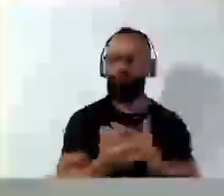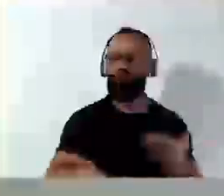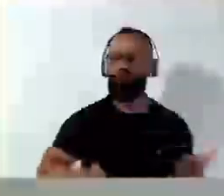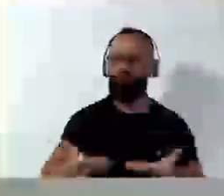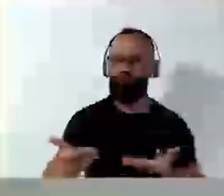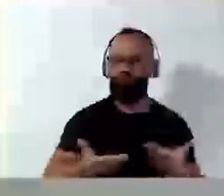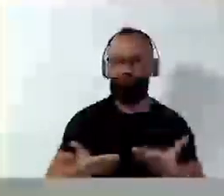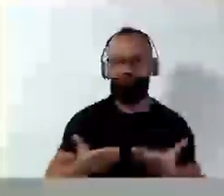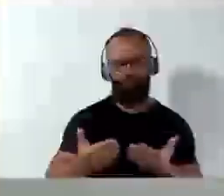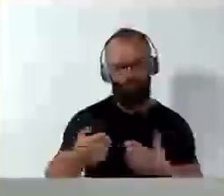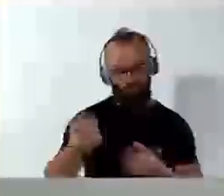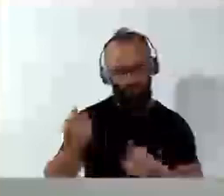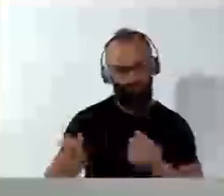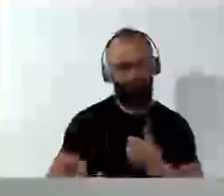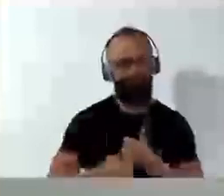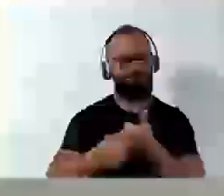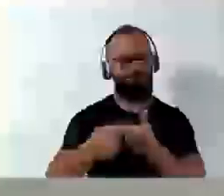vereador.